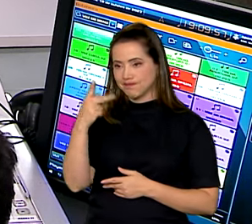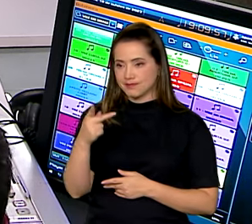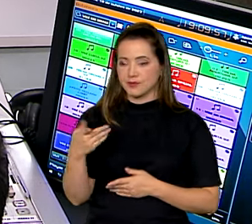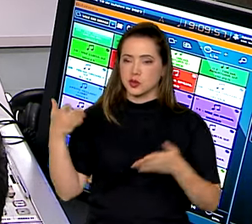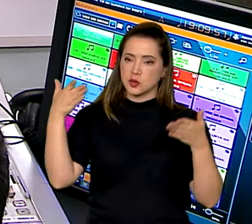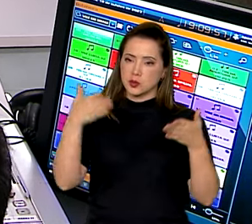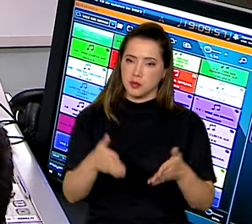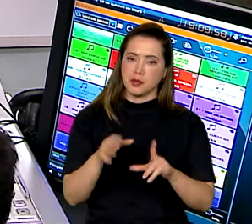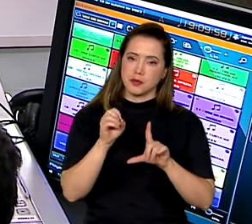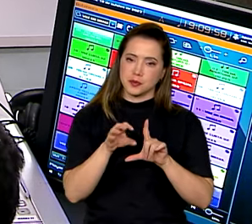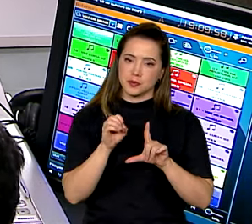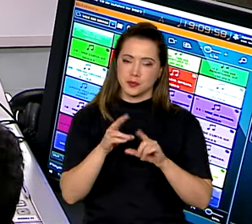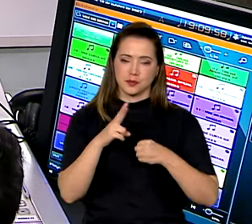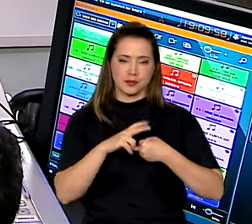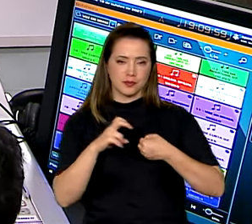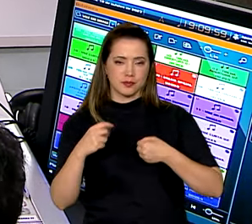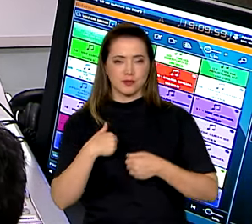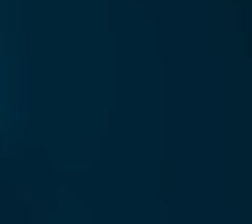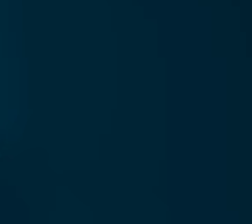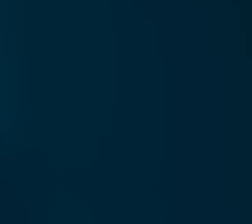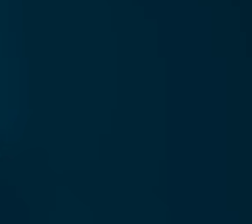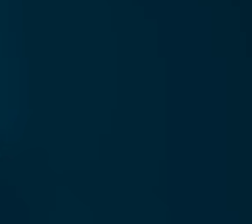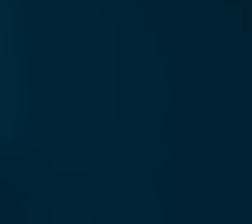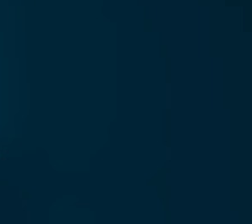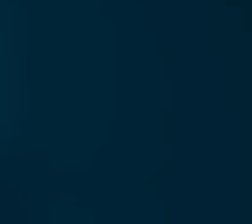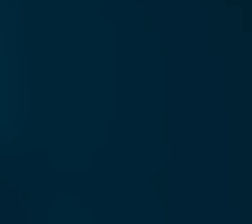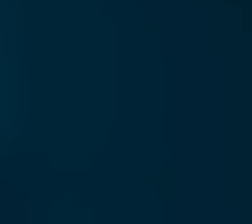participação ao vivo aqui na Voz do Brasil. Eu que agradeço.